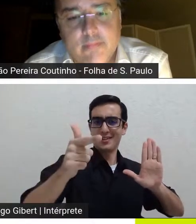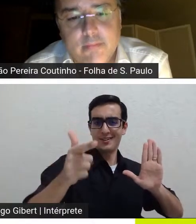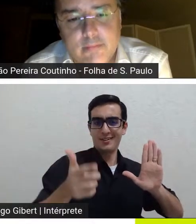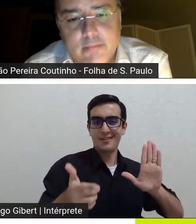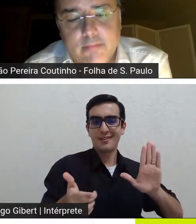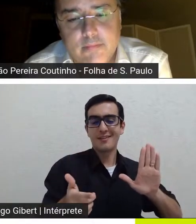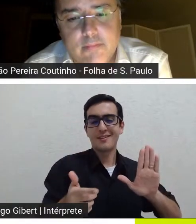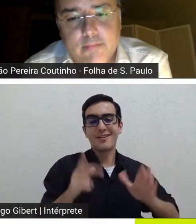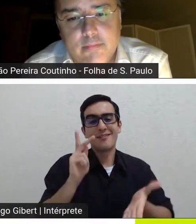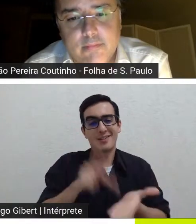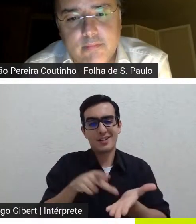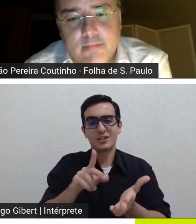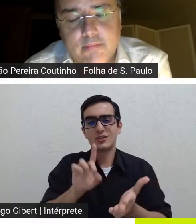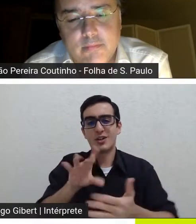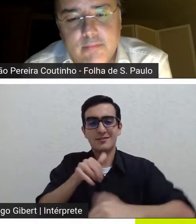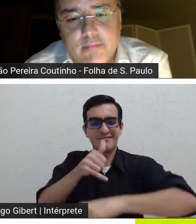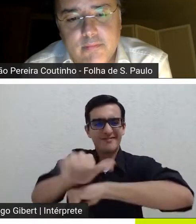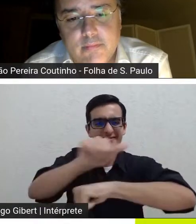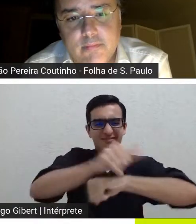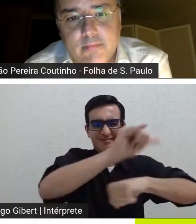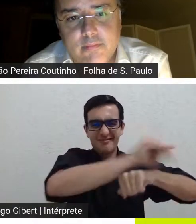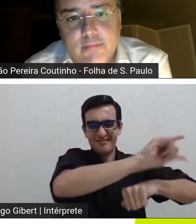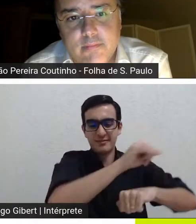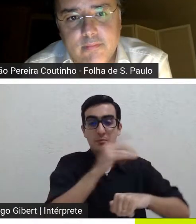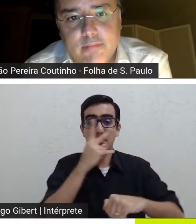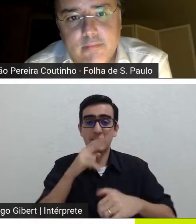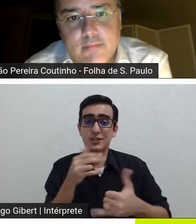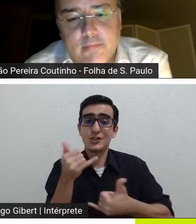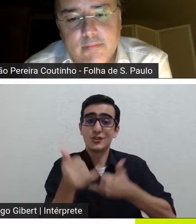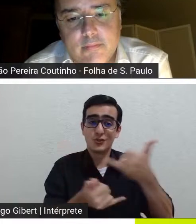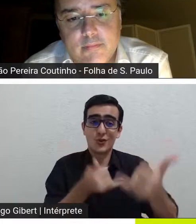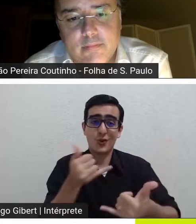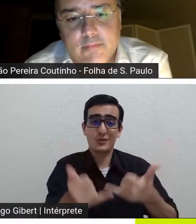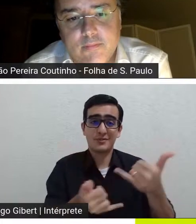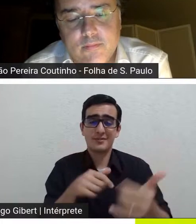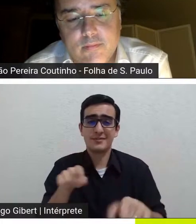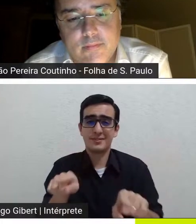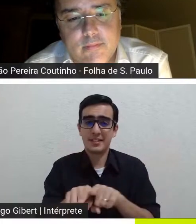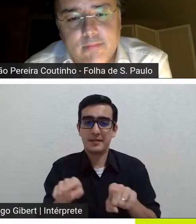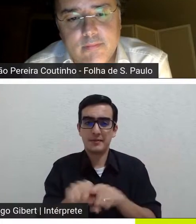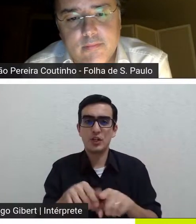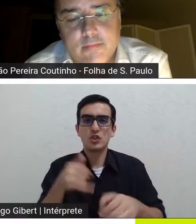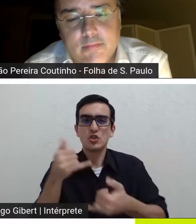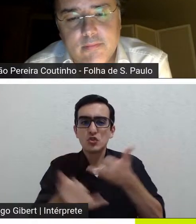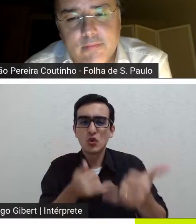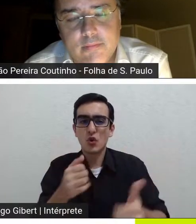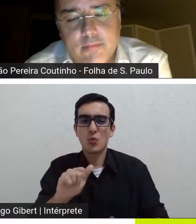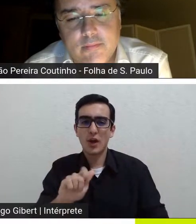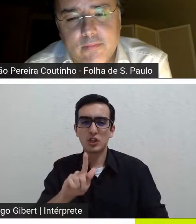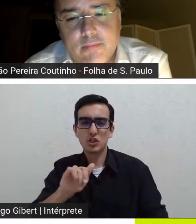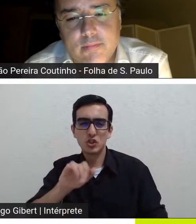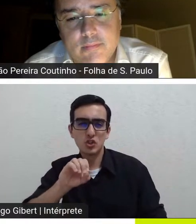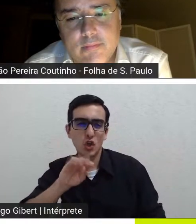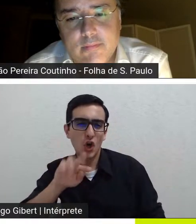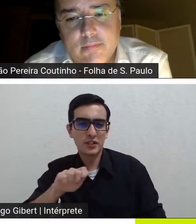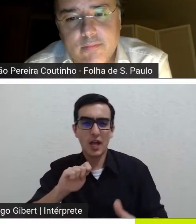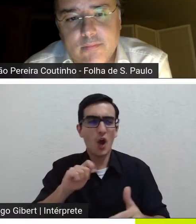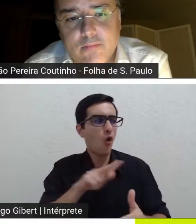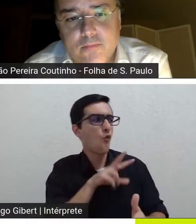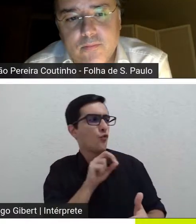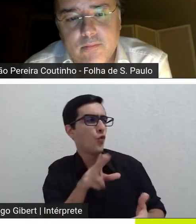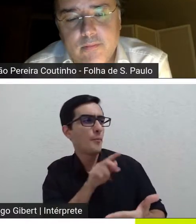e é um jogo também todo aquele jogo da agiotagem paga não paga